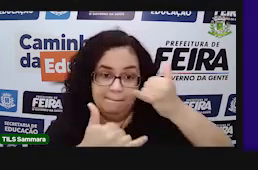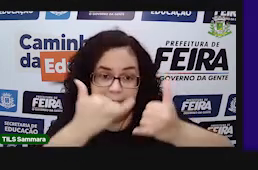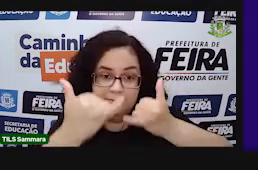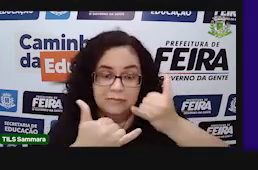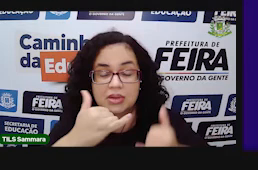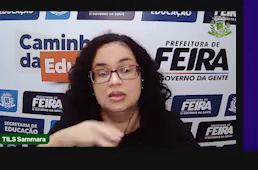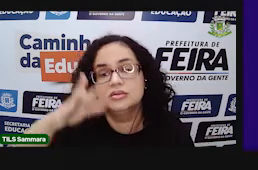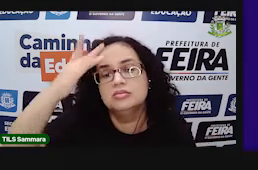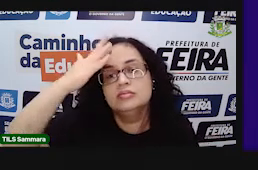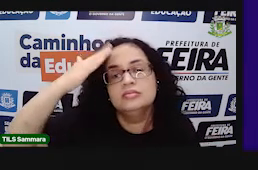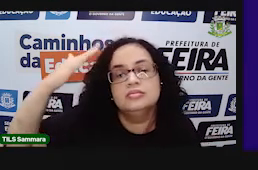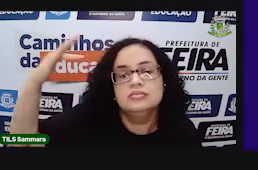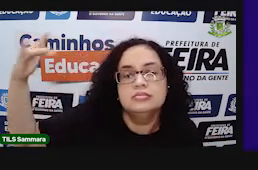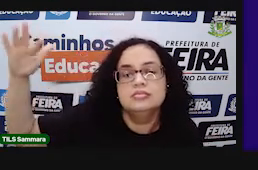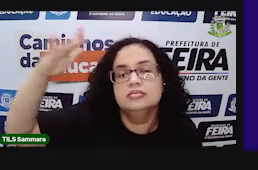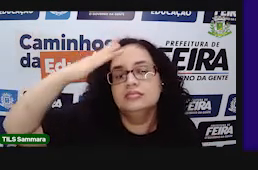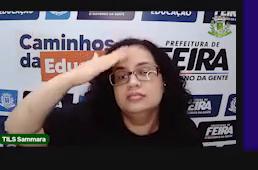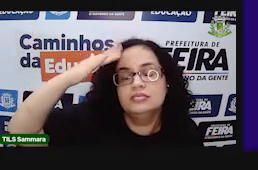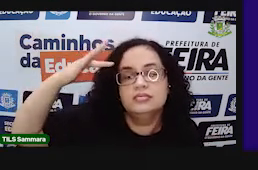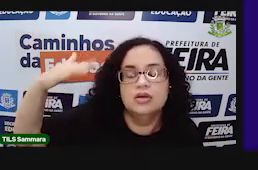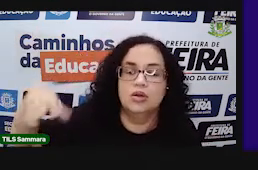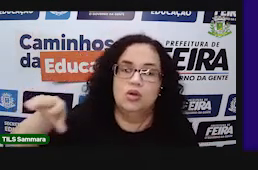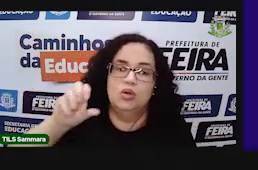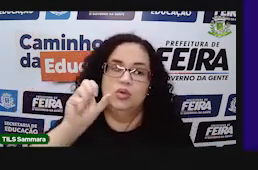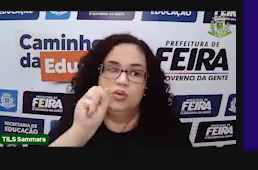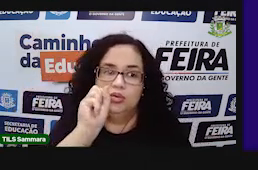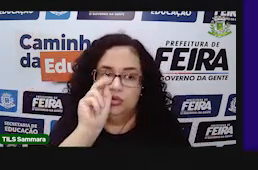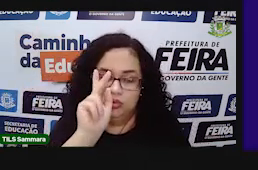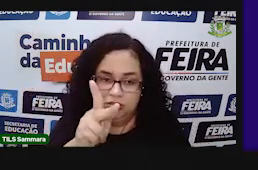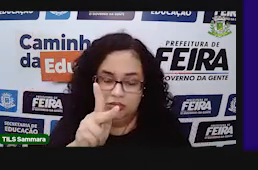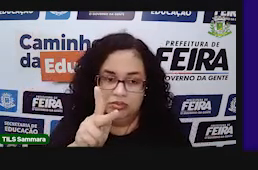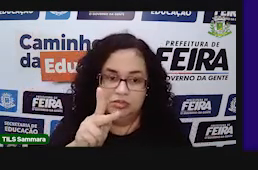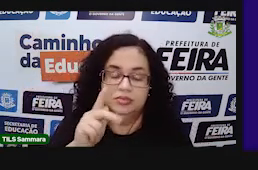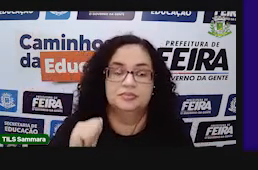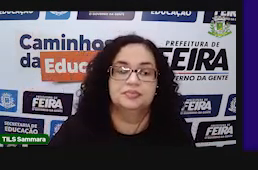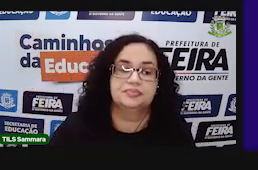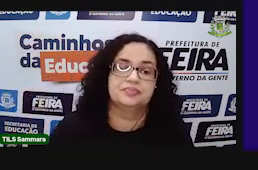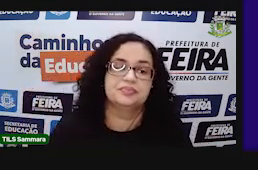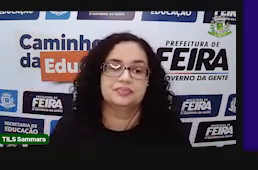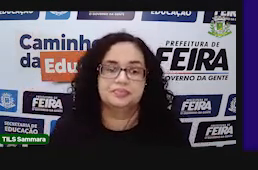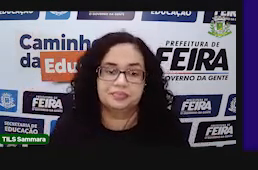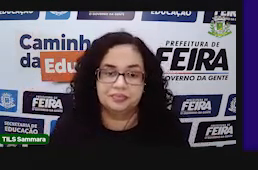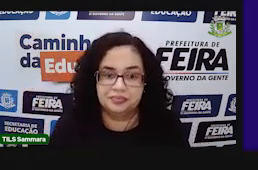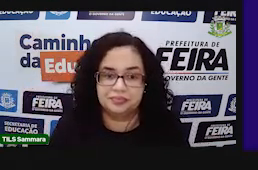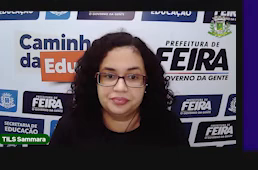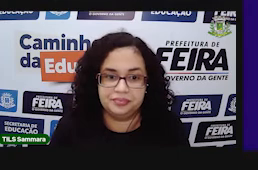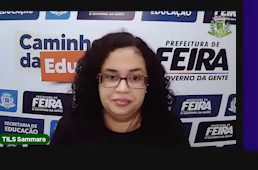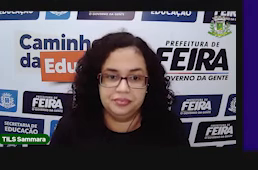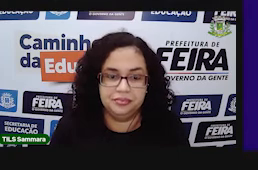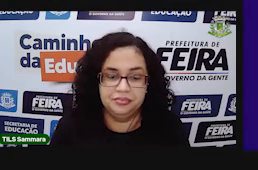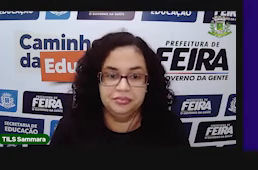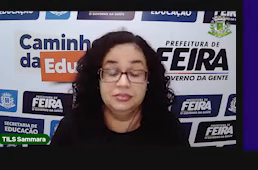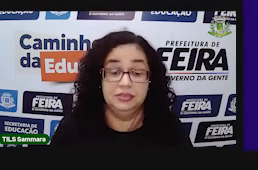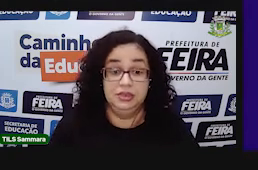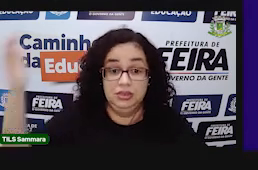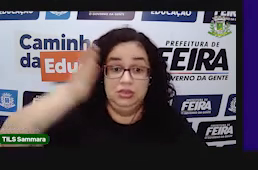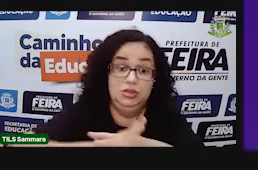tela aqui são jogadores imaginários, né? São virtuais. Tá bom? Então, vamos dar aqui um ok.